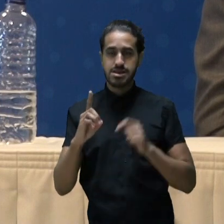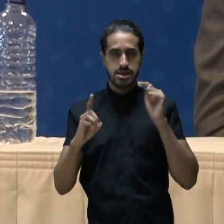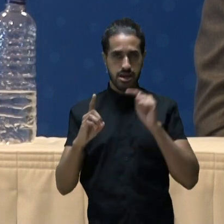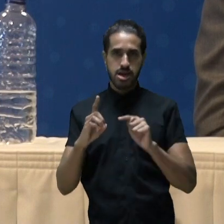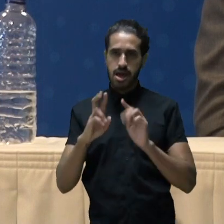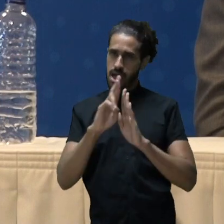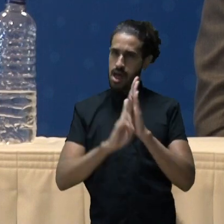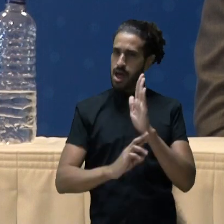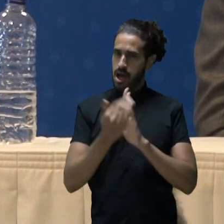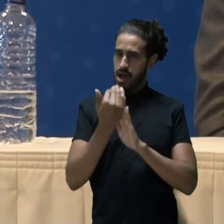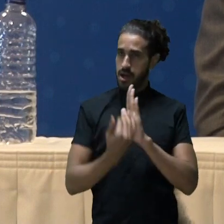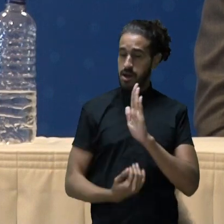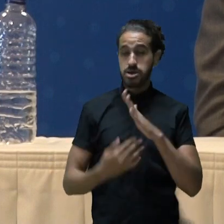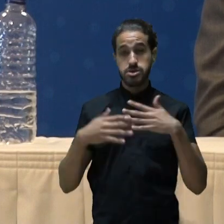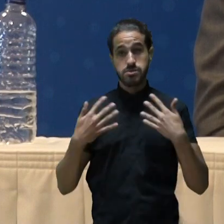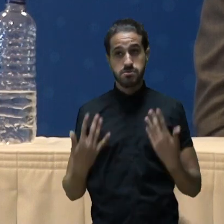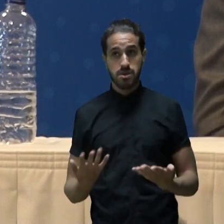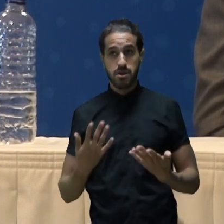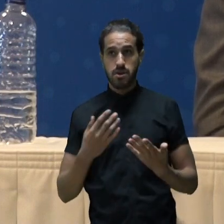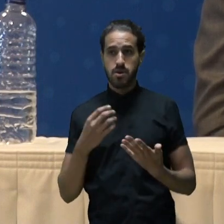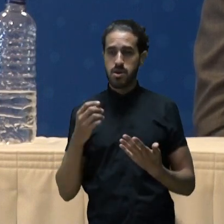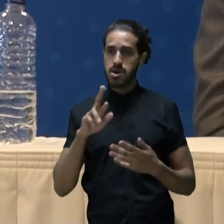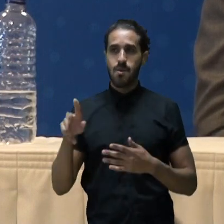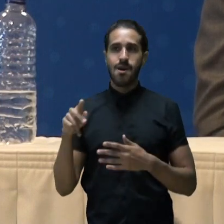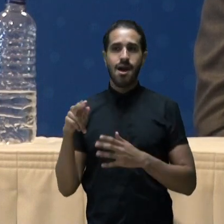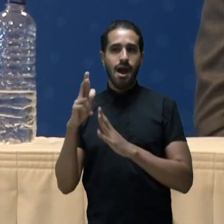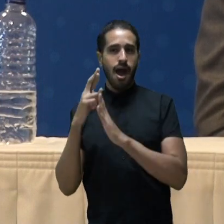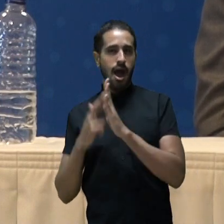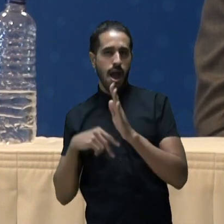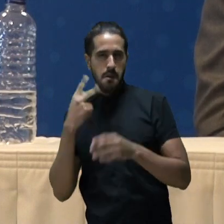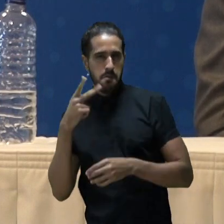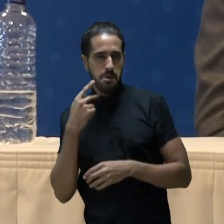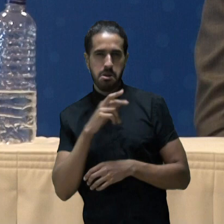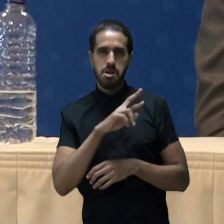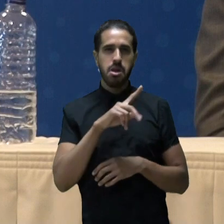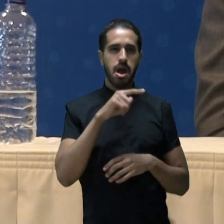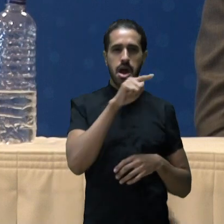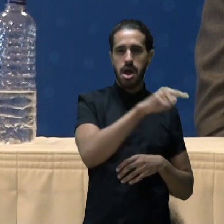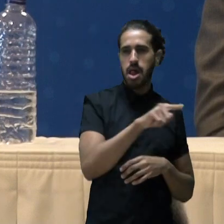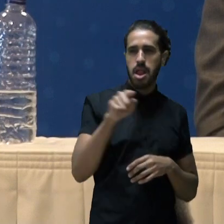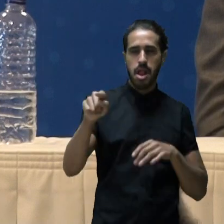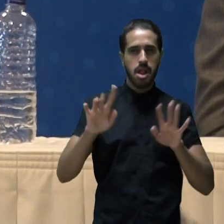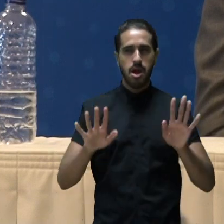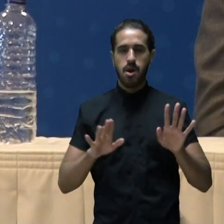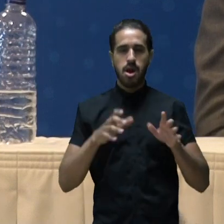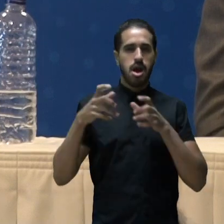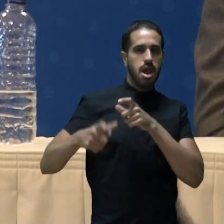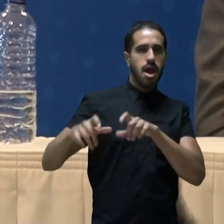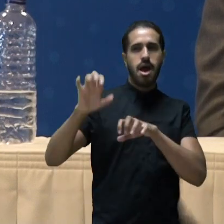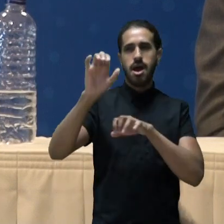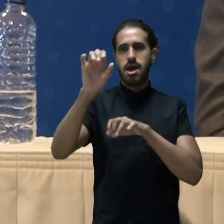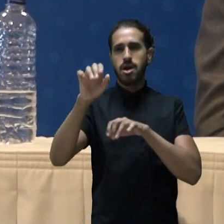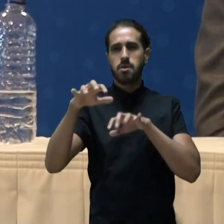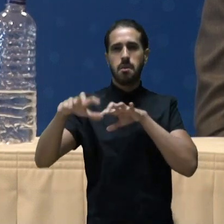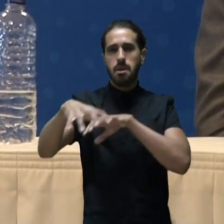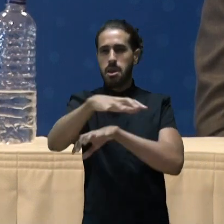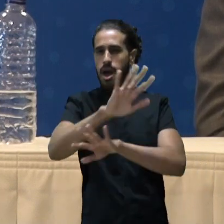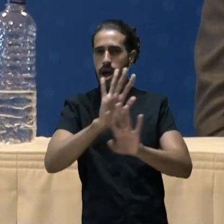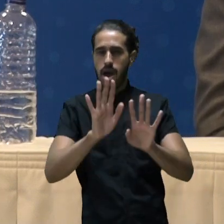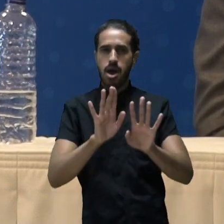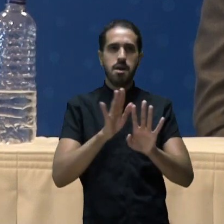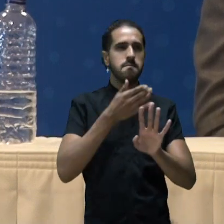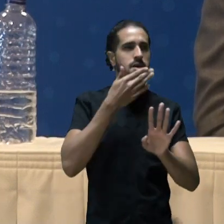Esse é o critério. Então, não há um critério político, não é aqui, nem lá, não há região A, B, C,